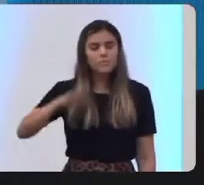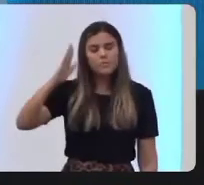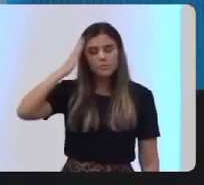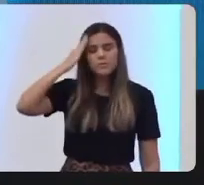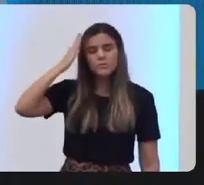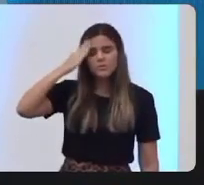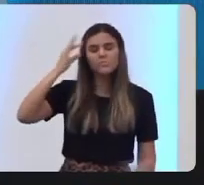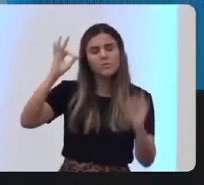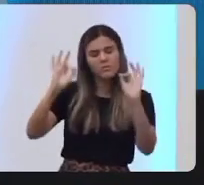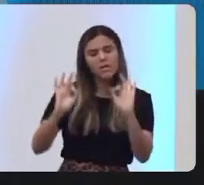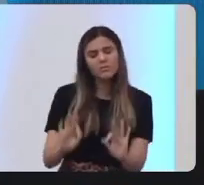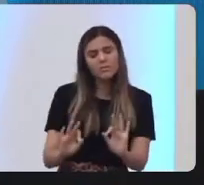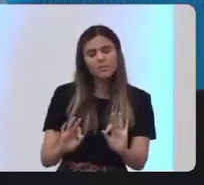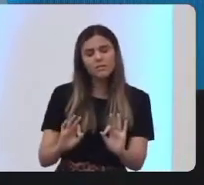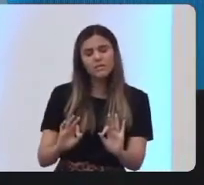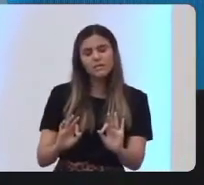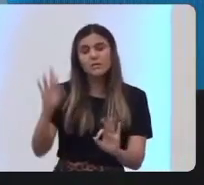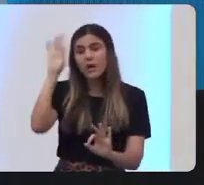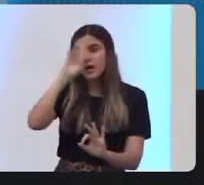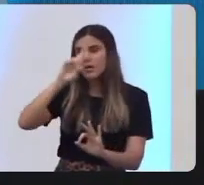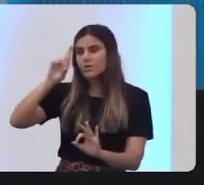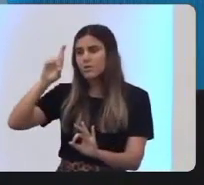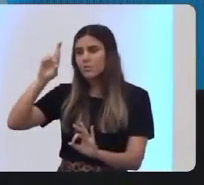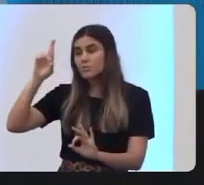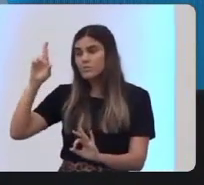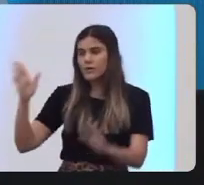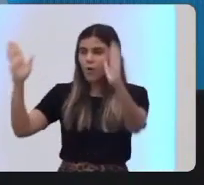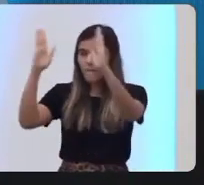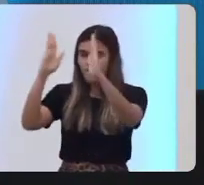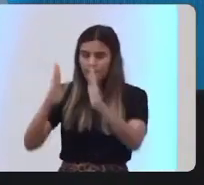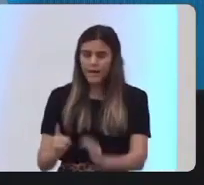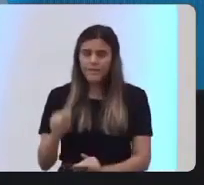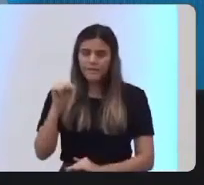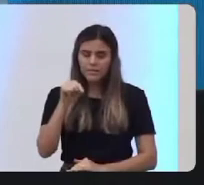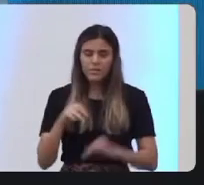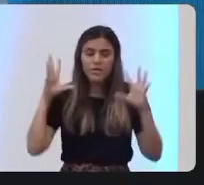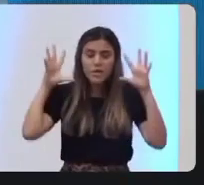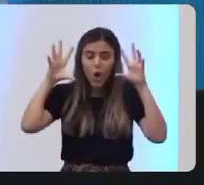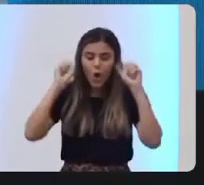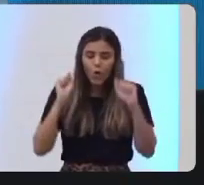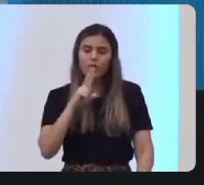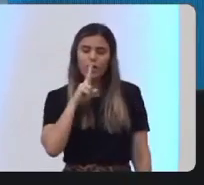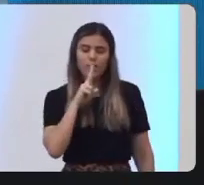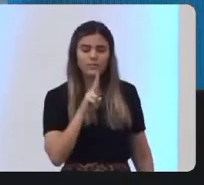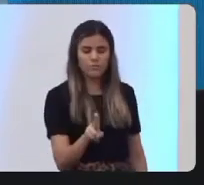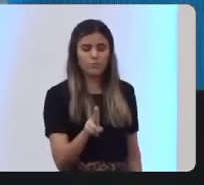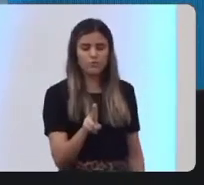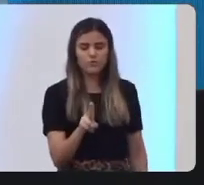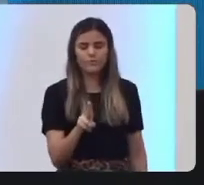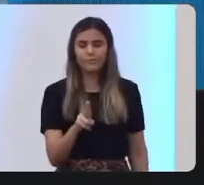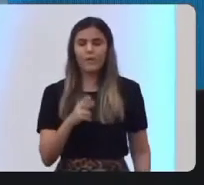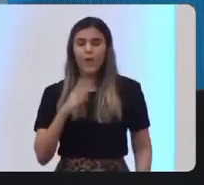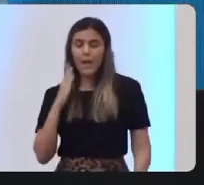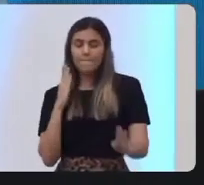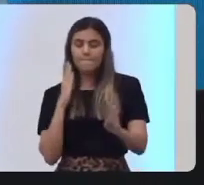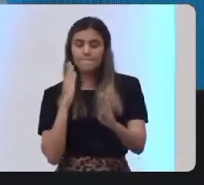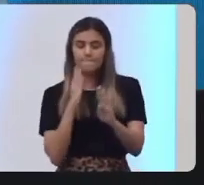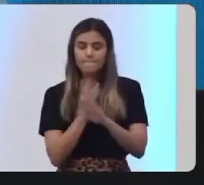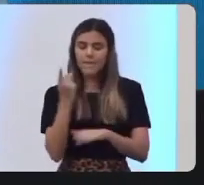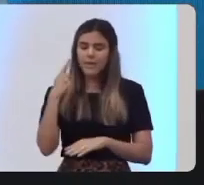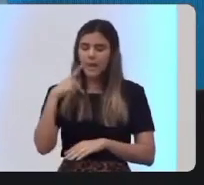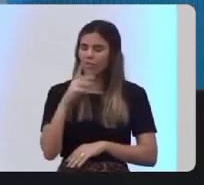que Tu estás aqui para nos ouvir e nos responder pela Tua infinita